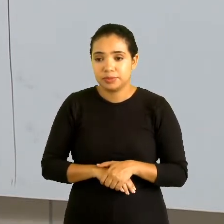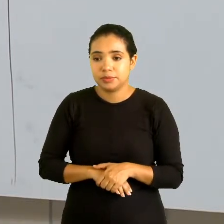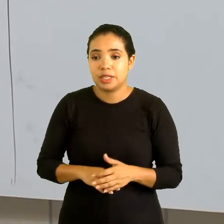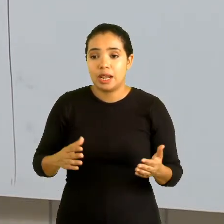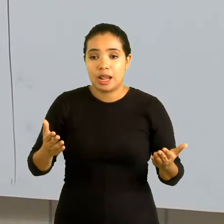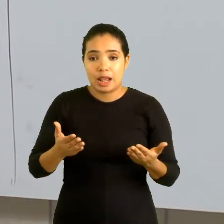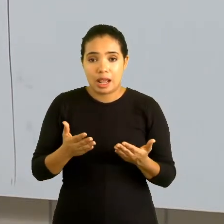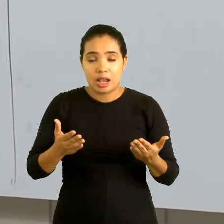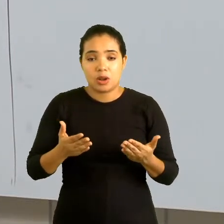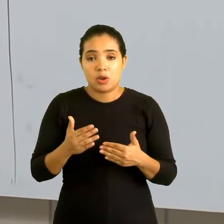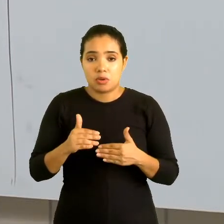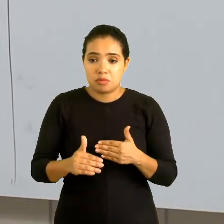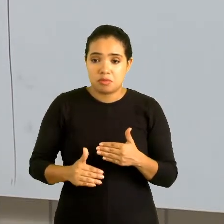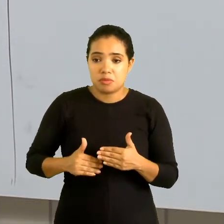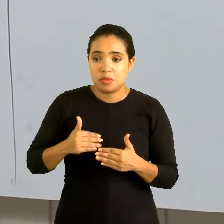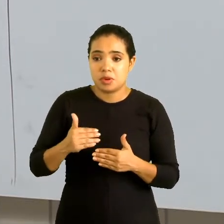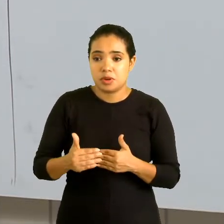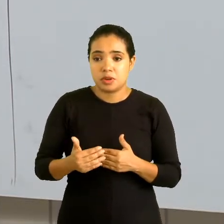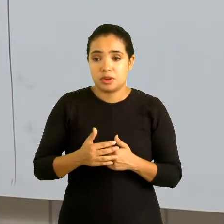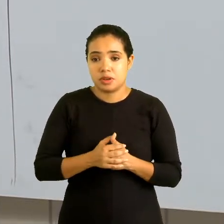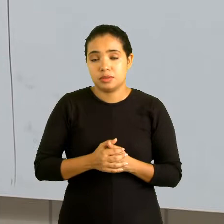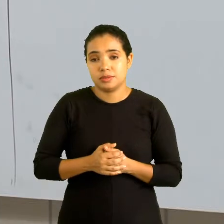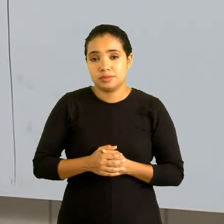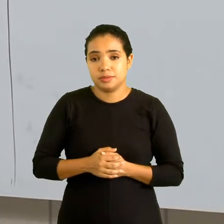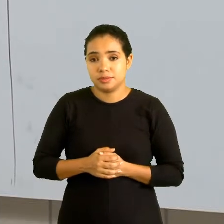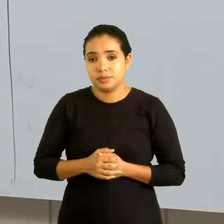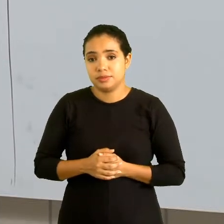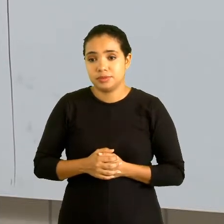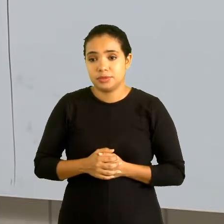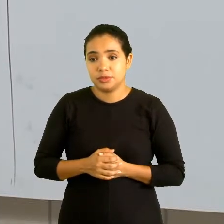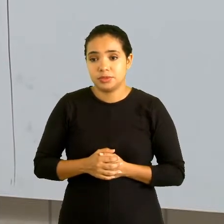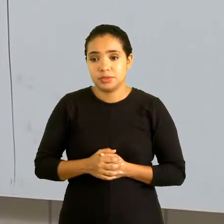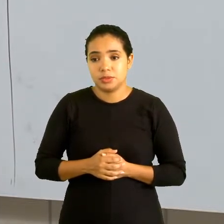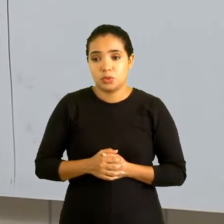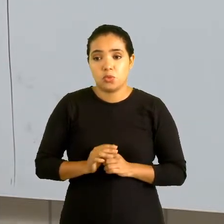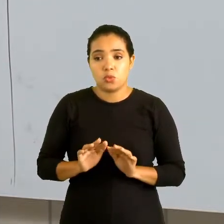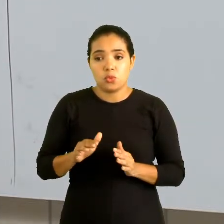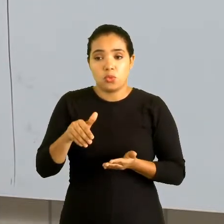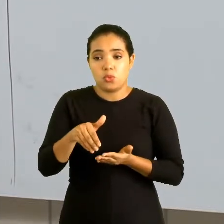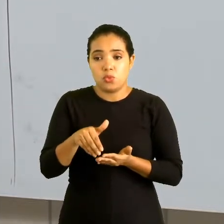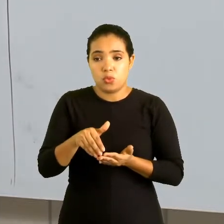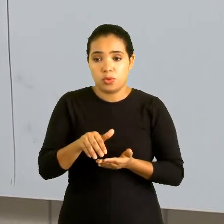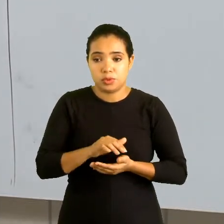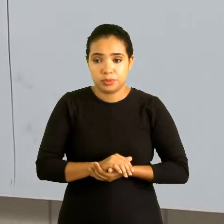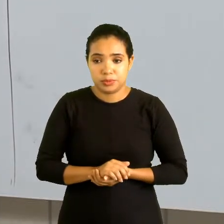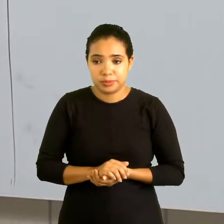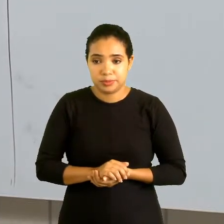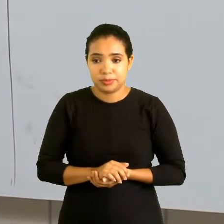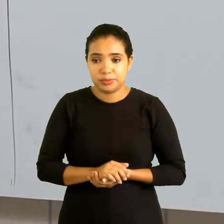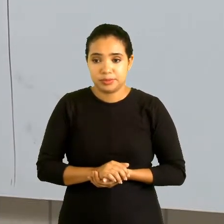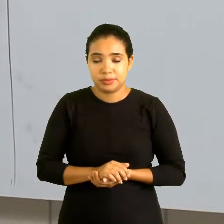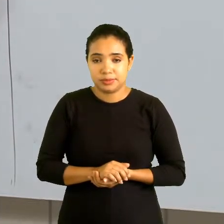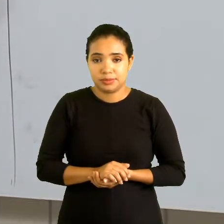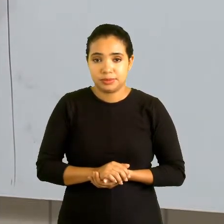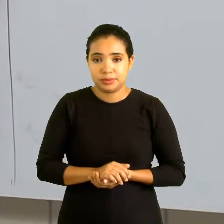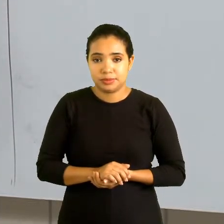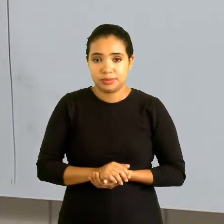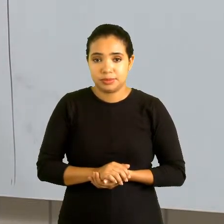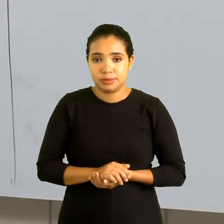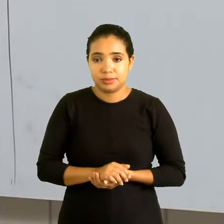agora, eu vou passar, então, para o nosso terceiro e último termo. O nosso terceiro e último termo é